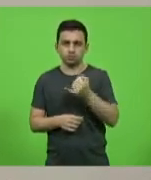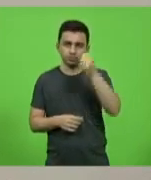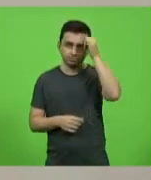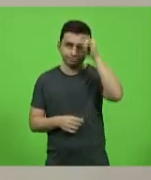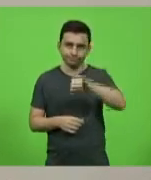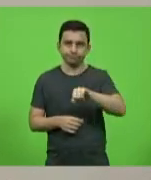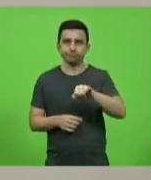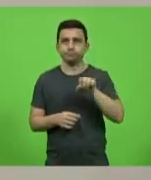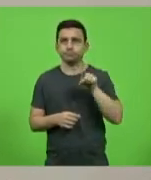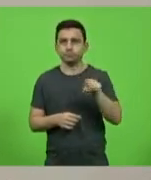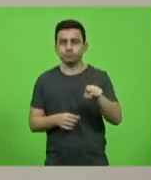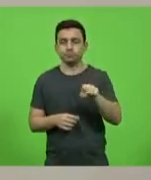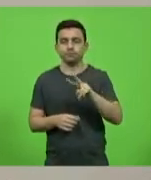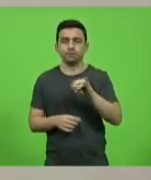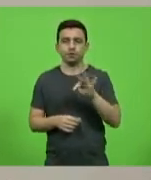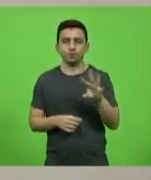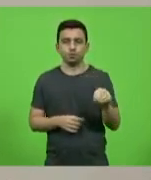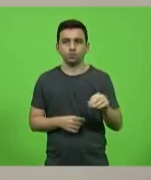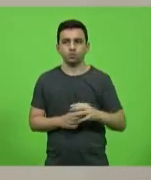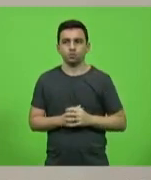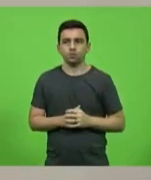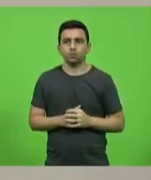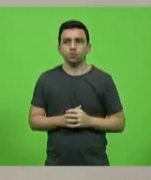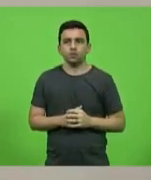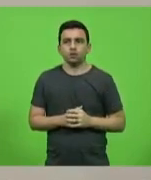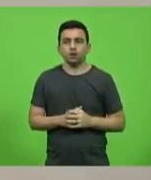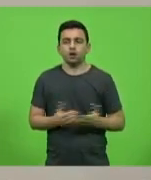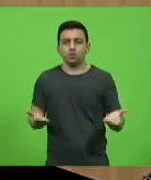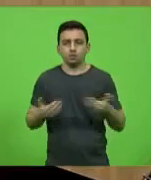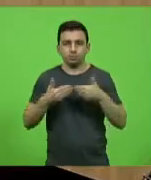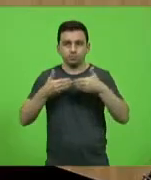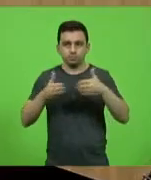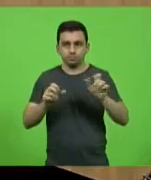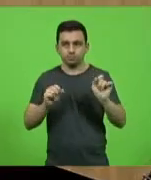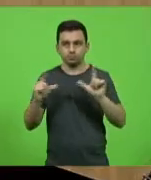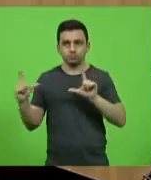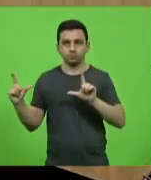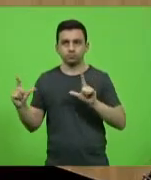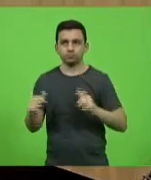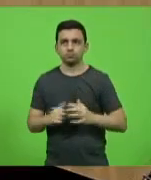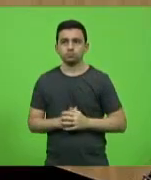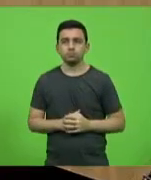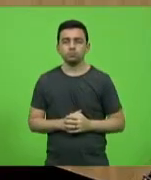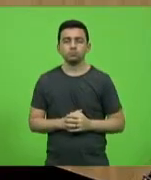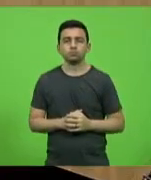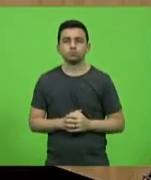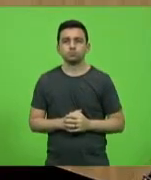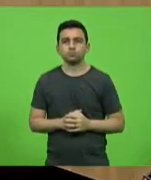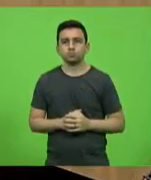discutir, é em votação. Presidente, eu peço a abertura do painel. Tem a palavra o deputado Bruno. Na verdade,